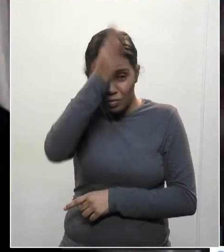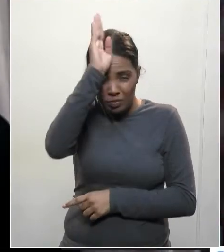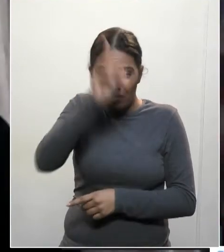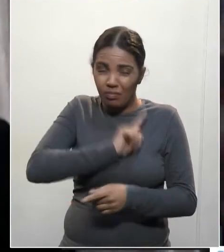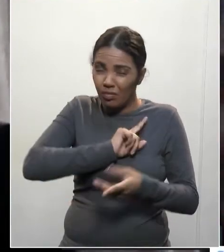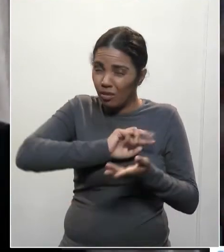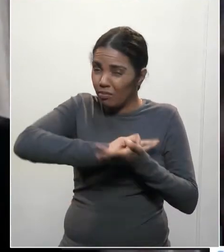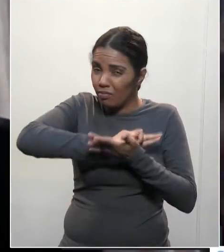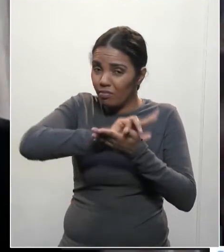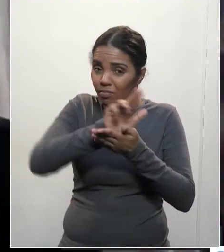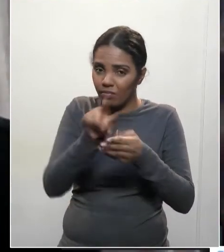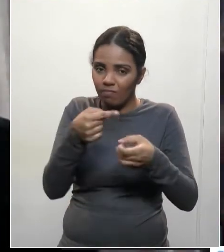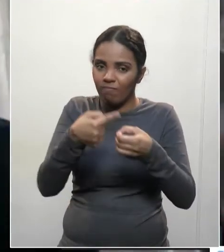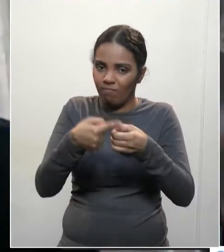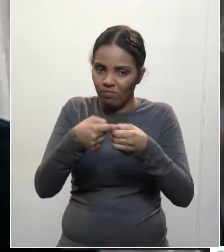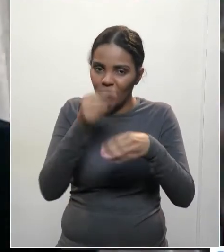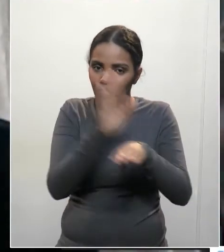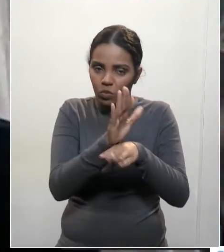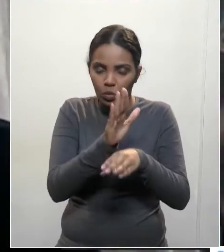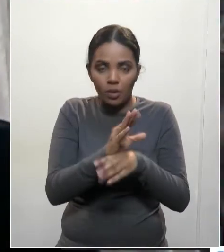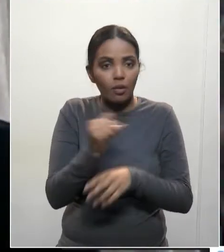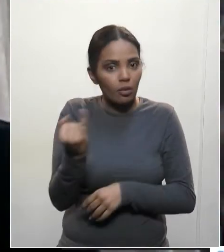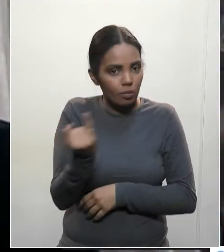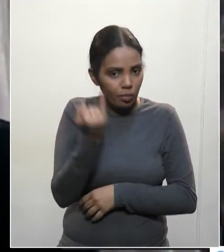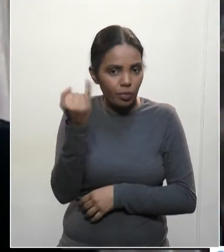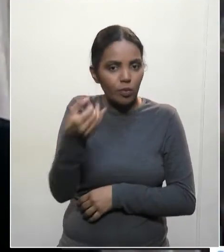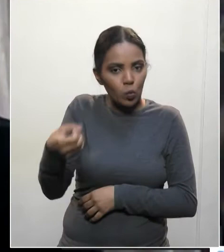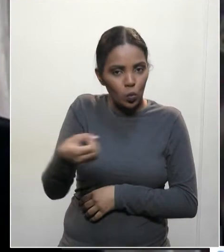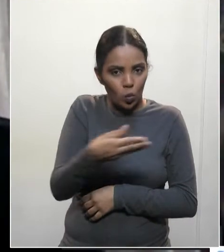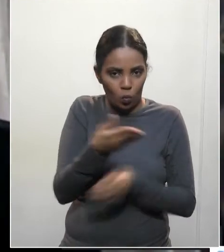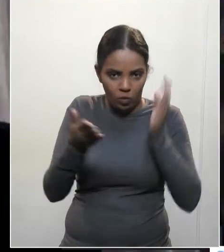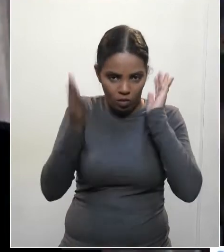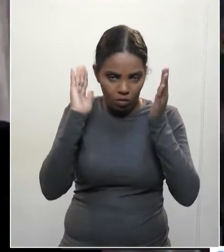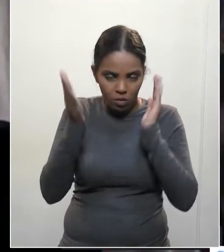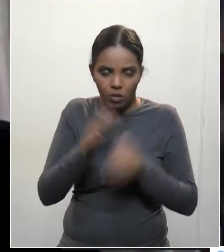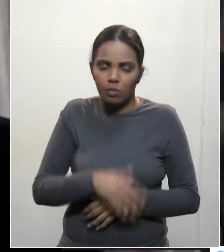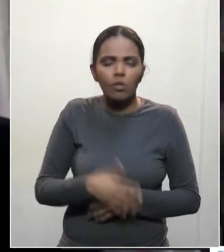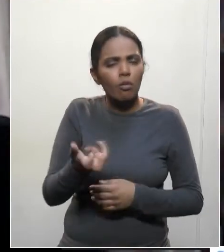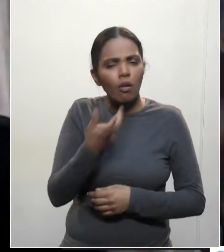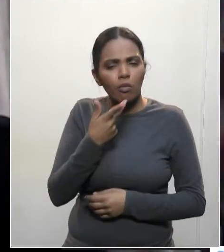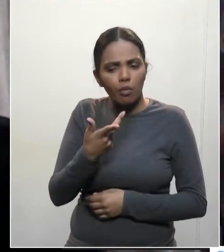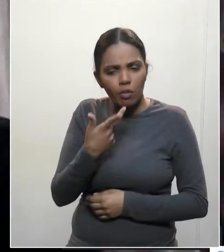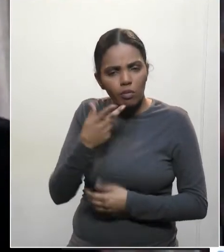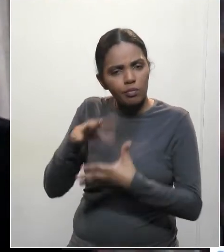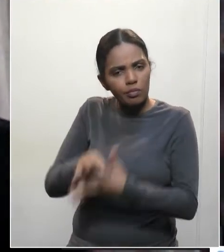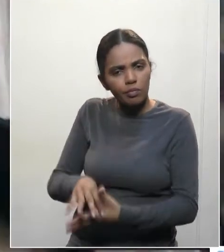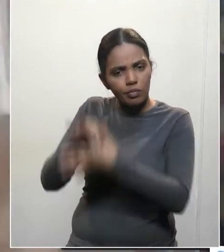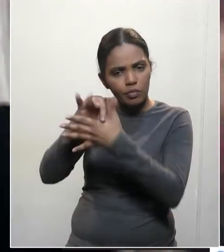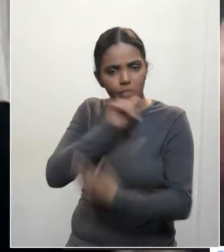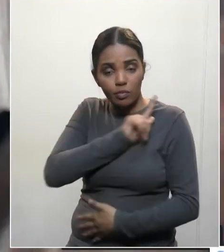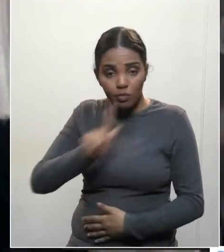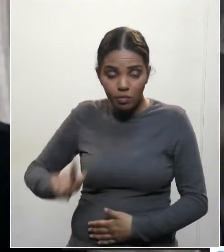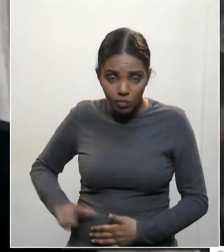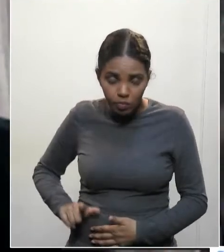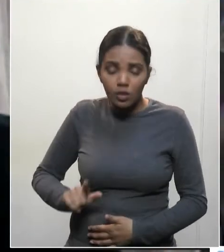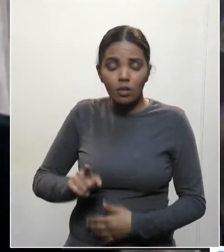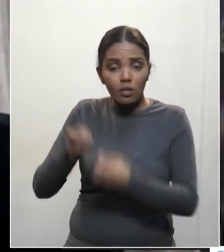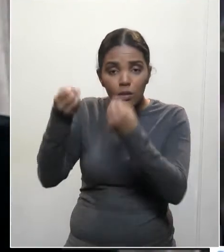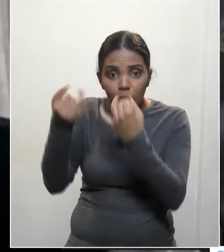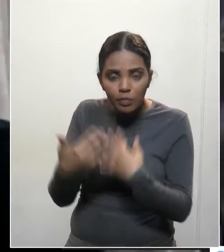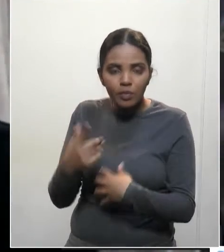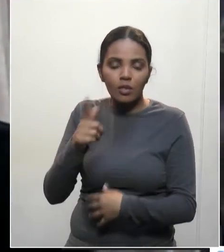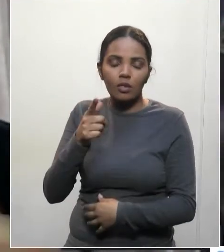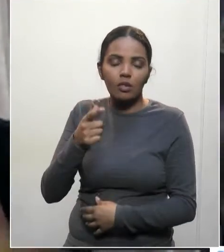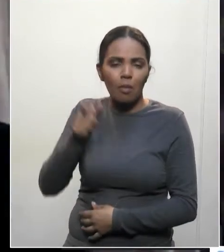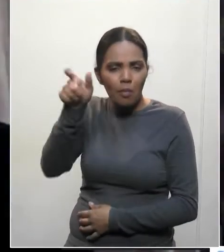cidades aqui do oeste e é muito importante isso aí. Então eu quero que o líder do governo expressa o agradecimento de toda a população aqui da região